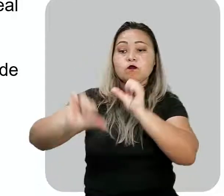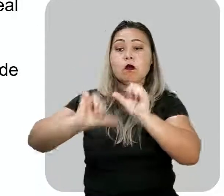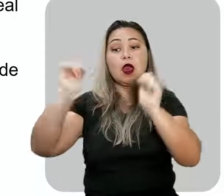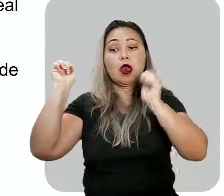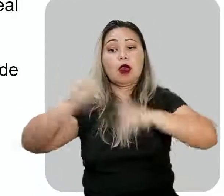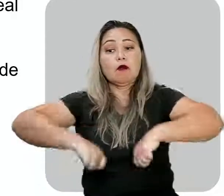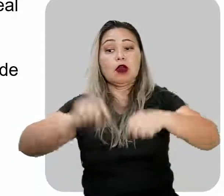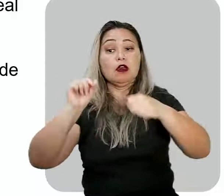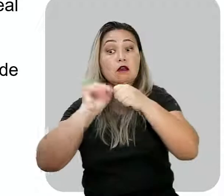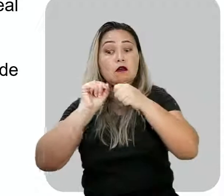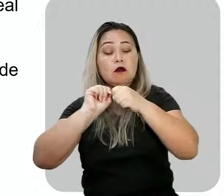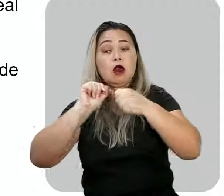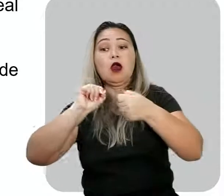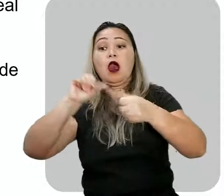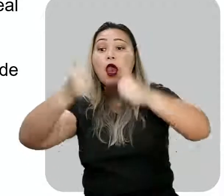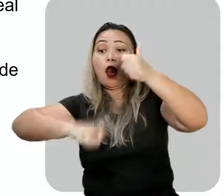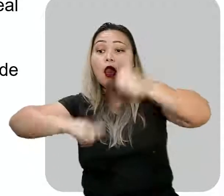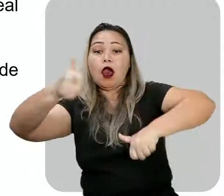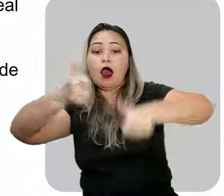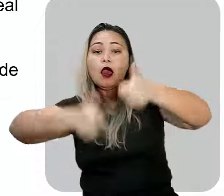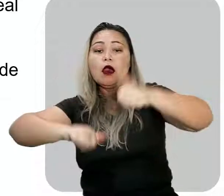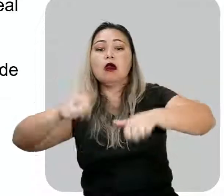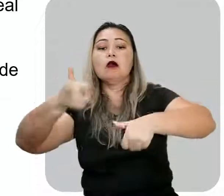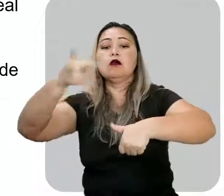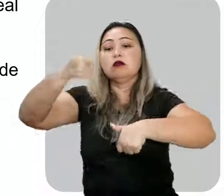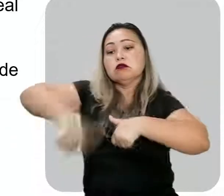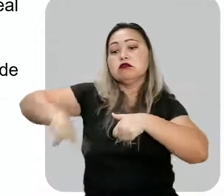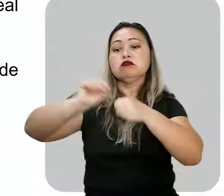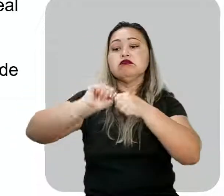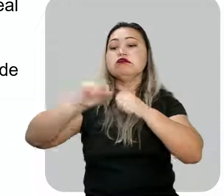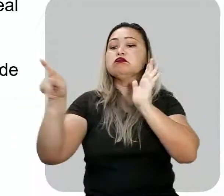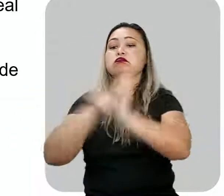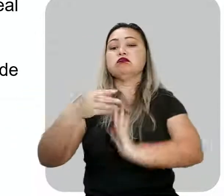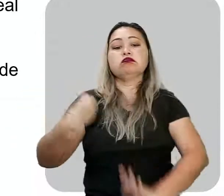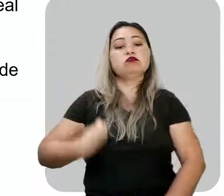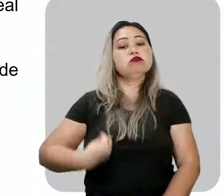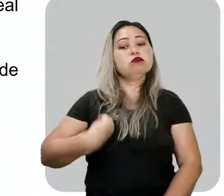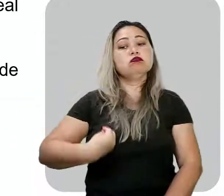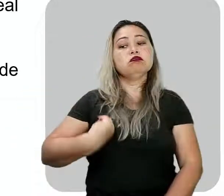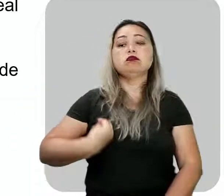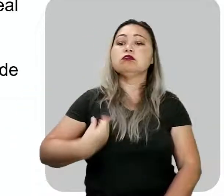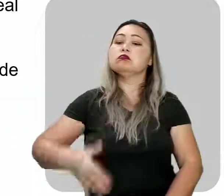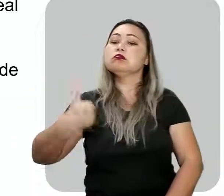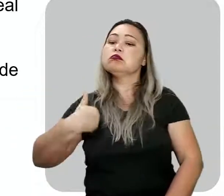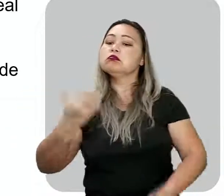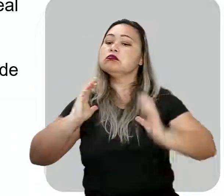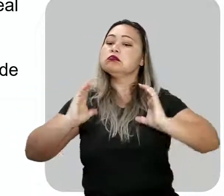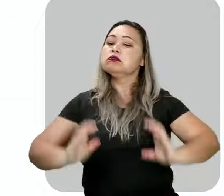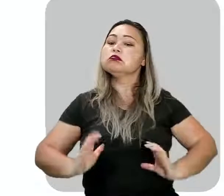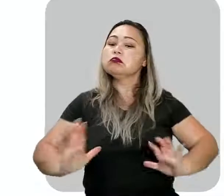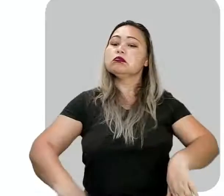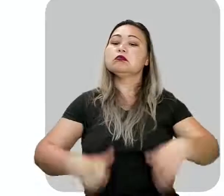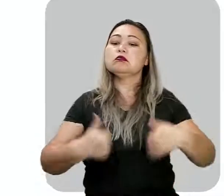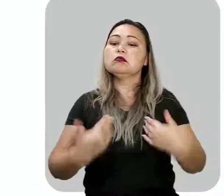de fazê-lo, reavaliar a própria vida e seus comportamentos.